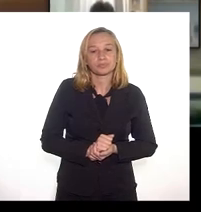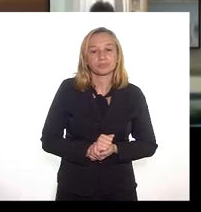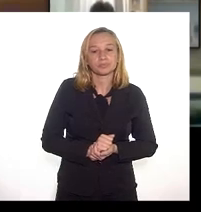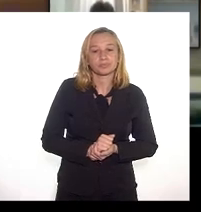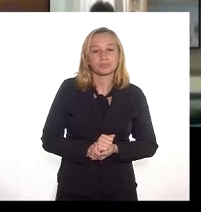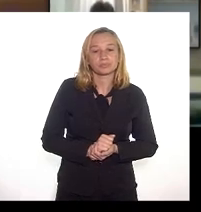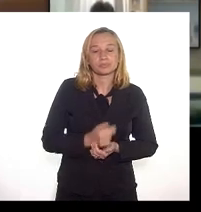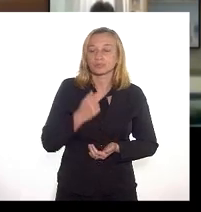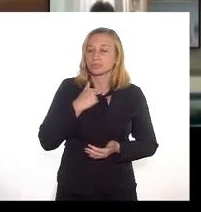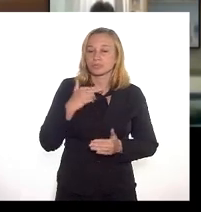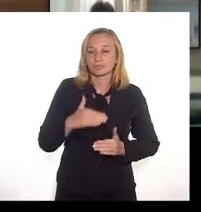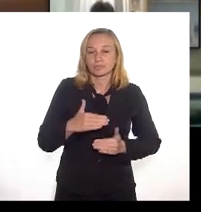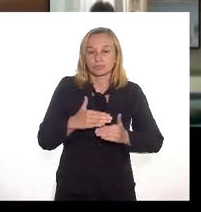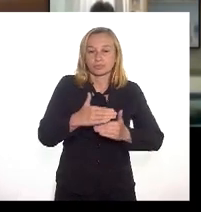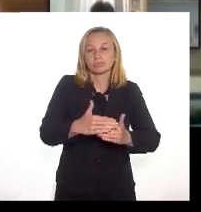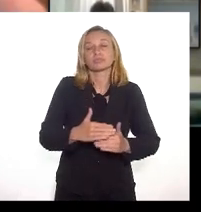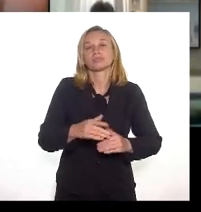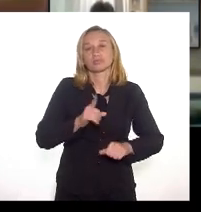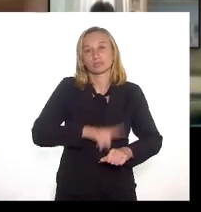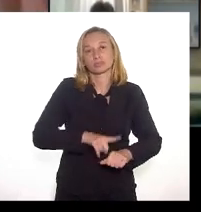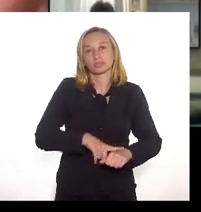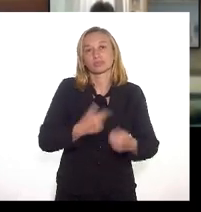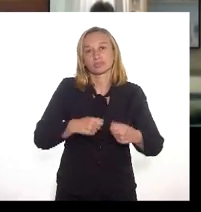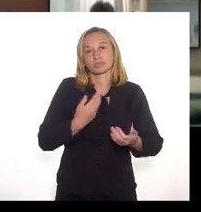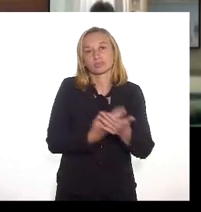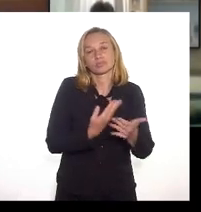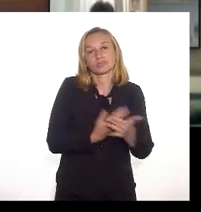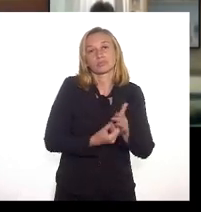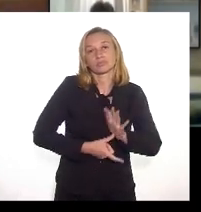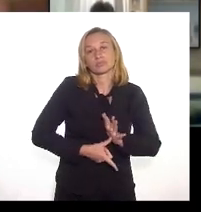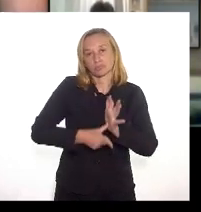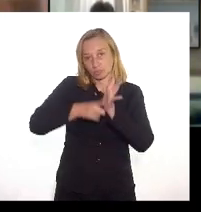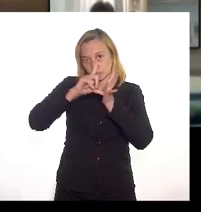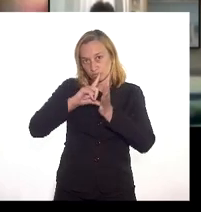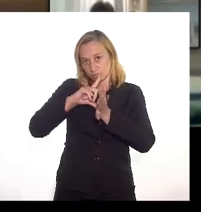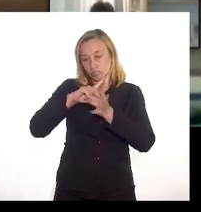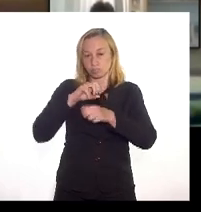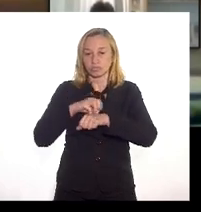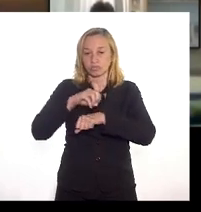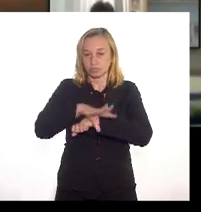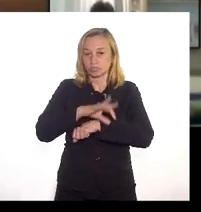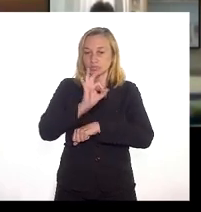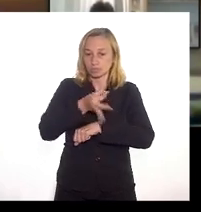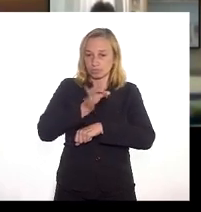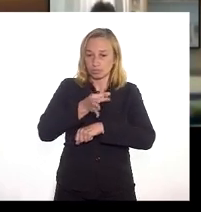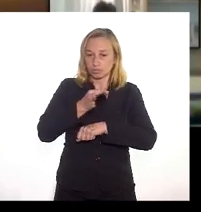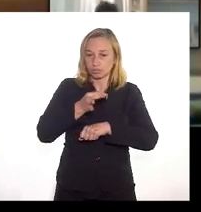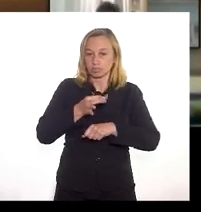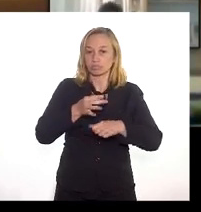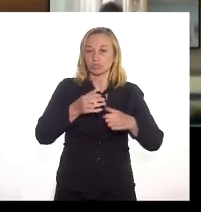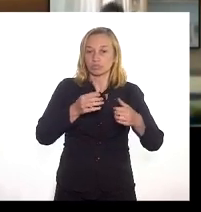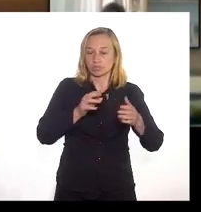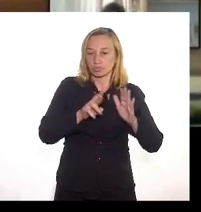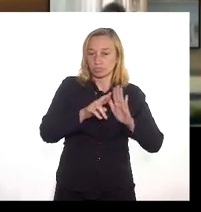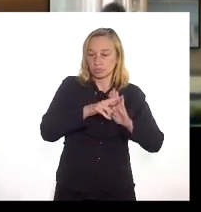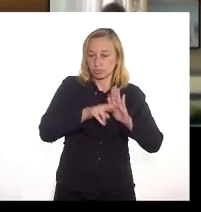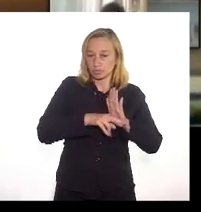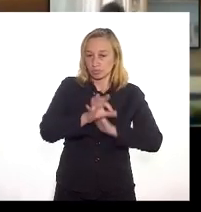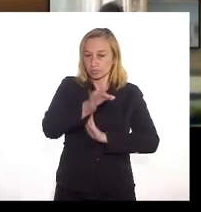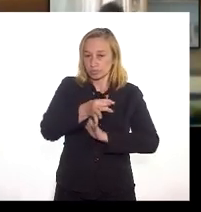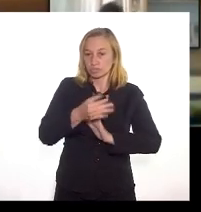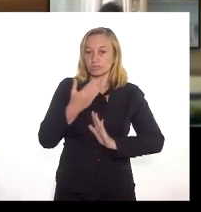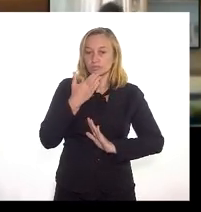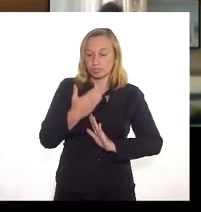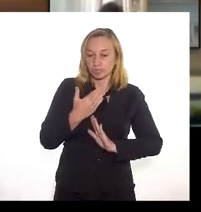possa avançar nesse momento sem fazer esses estudos e indicar claramente as medidas necessárias por isso que o